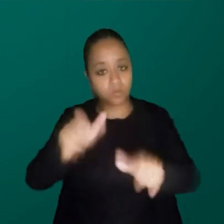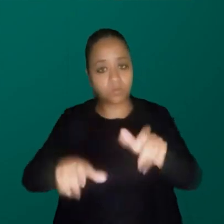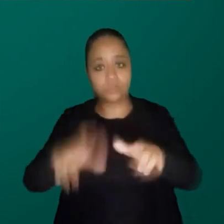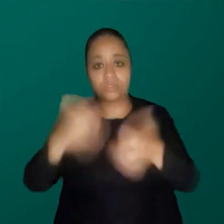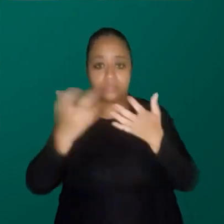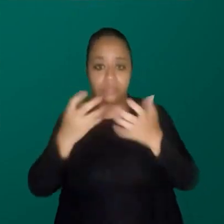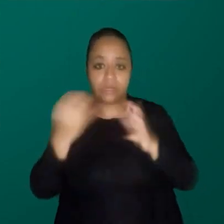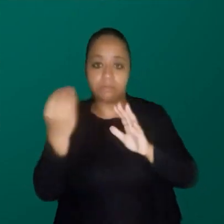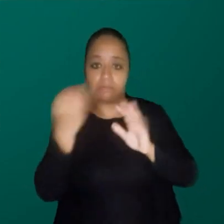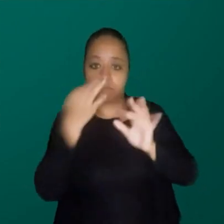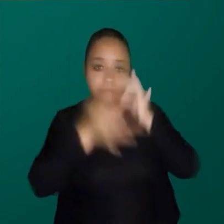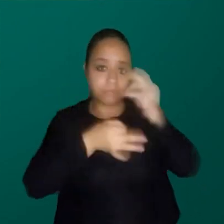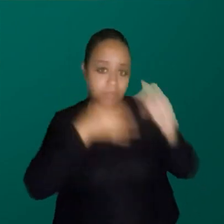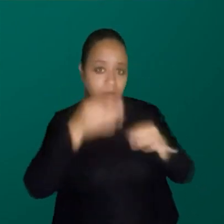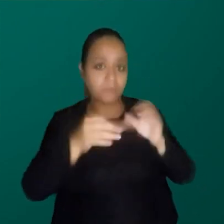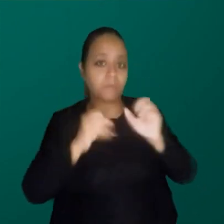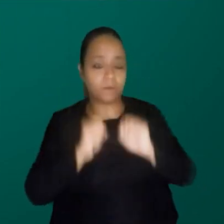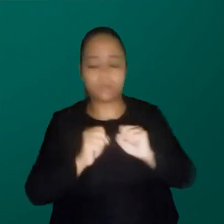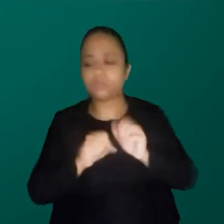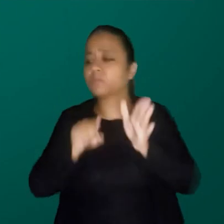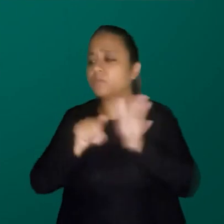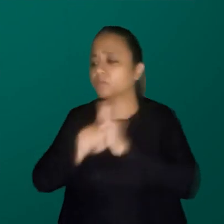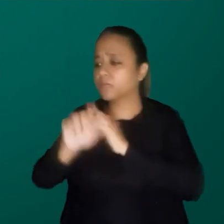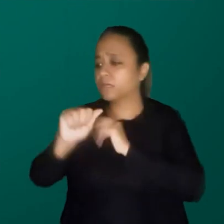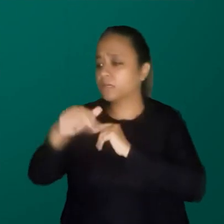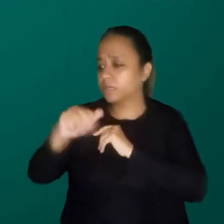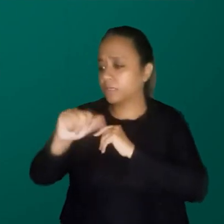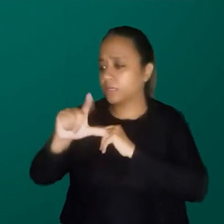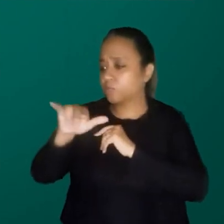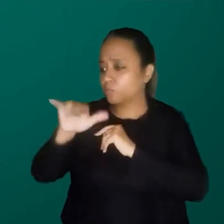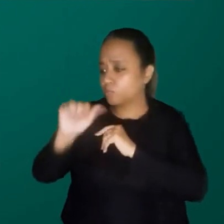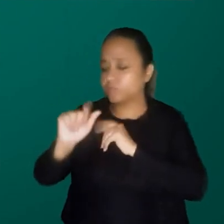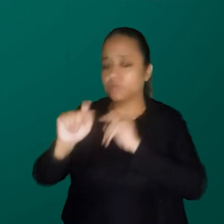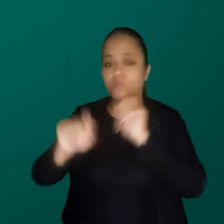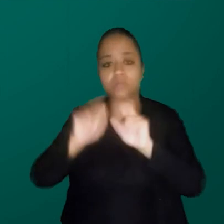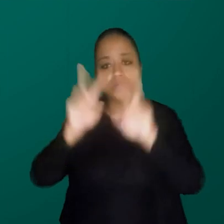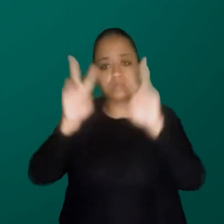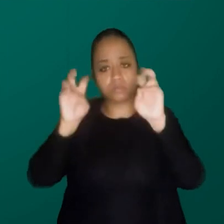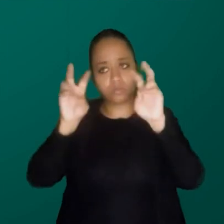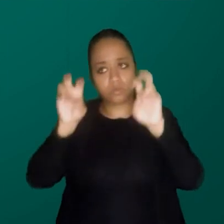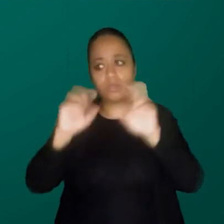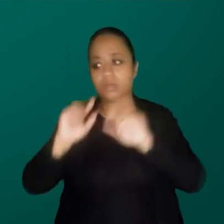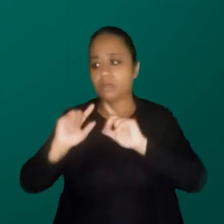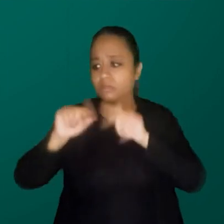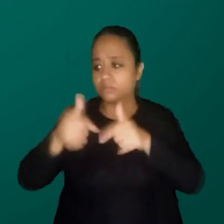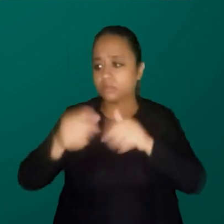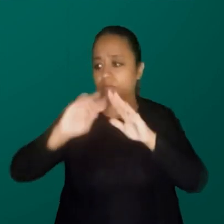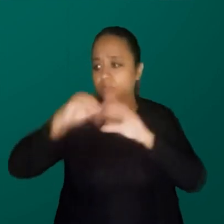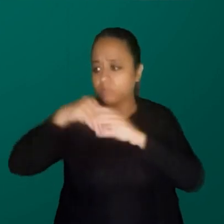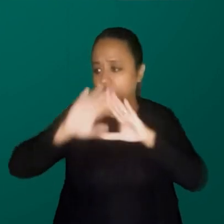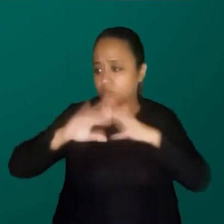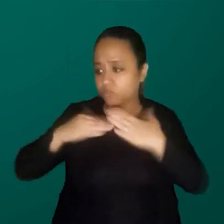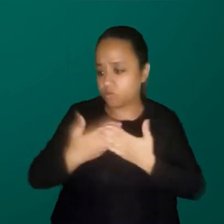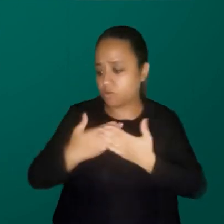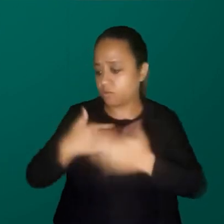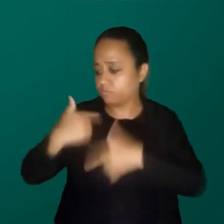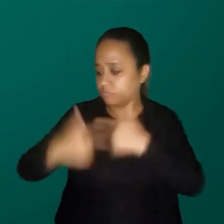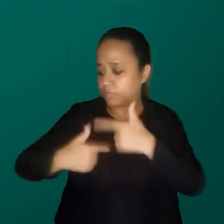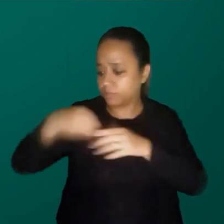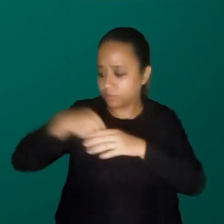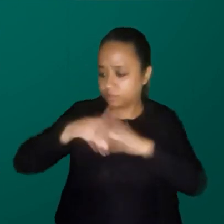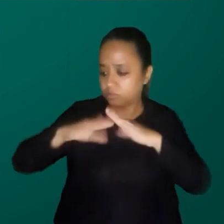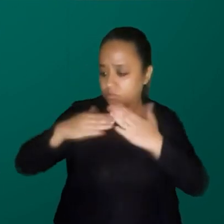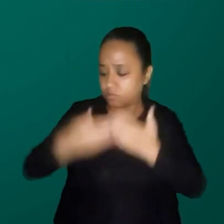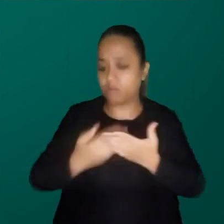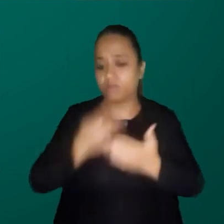queira colocar. Eu tenho uma pergunta para a Ana Lúcia com respeito à ação nas escolas. você